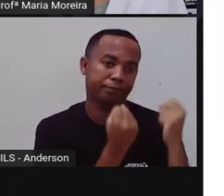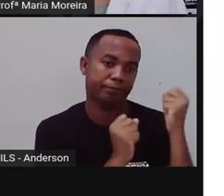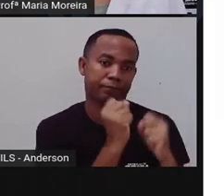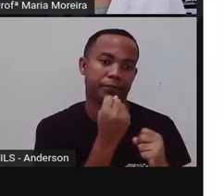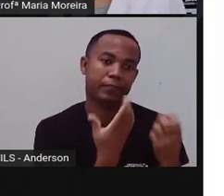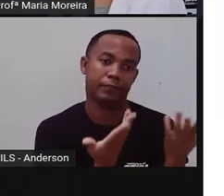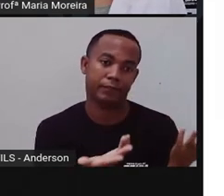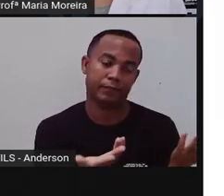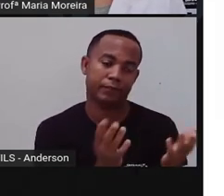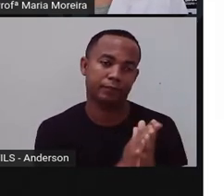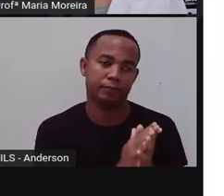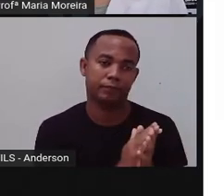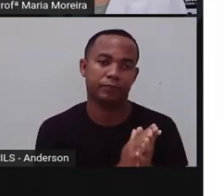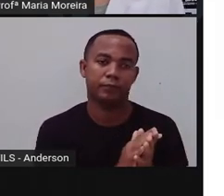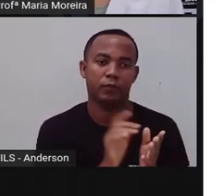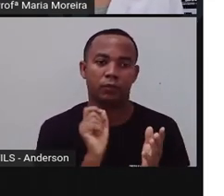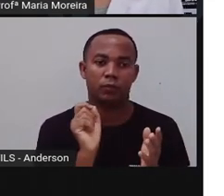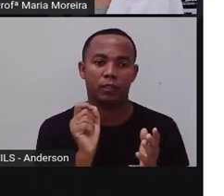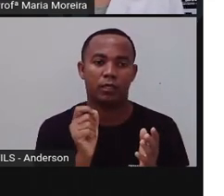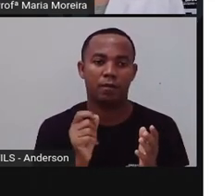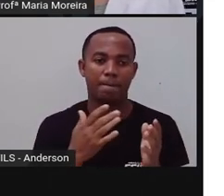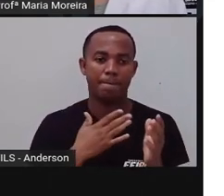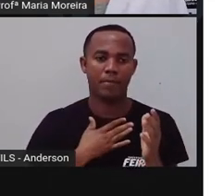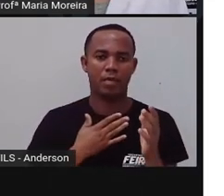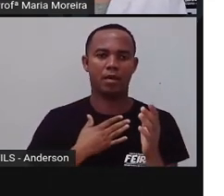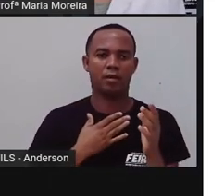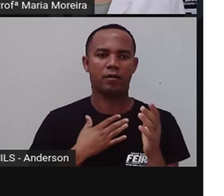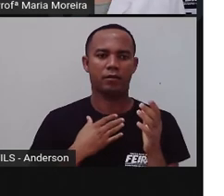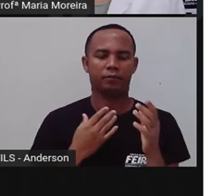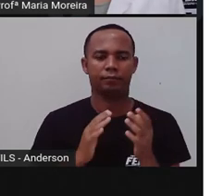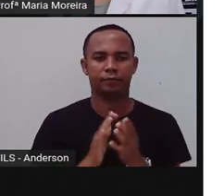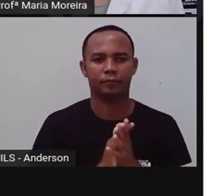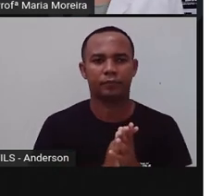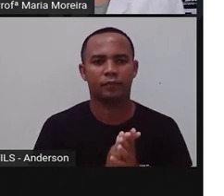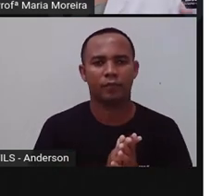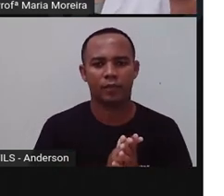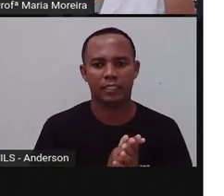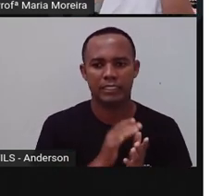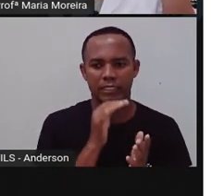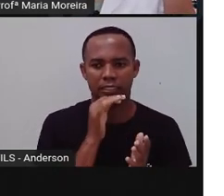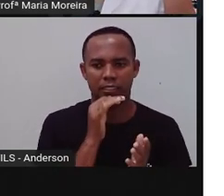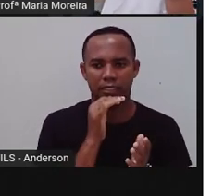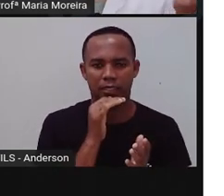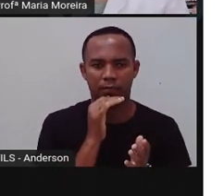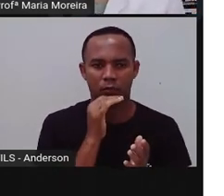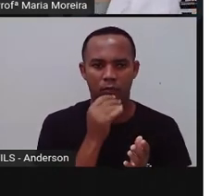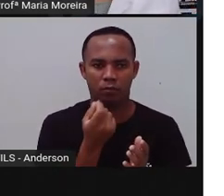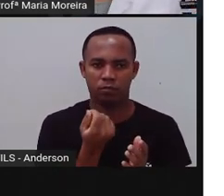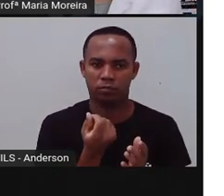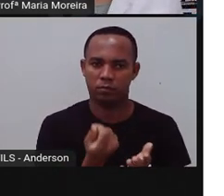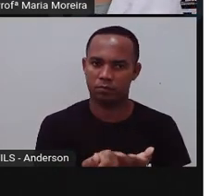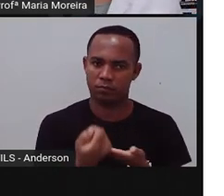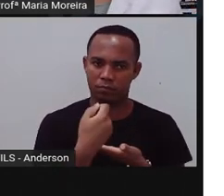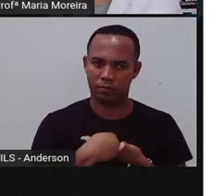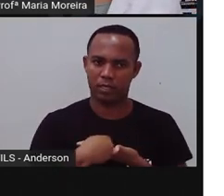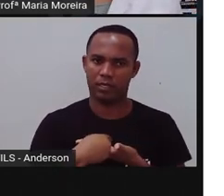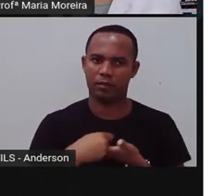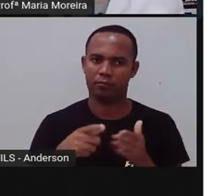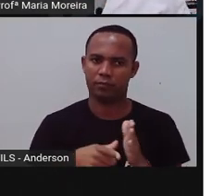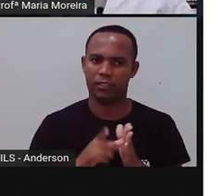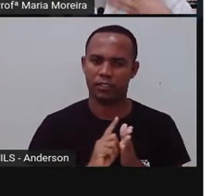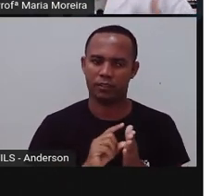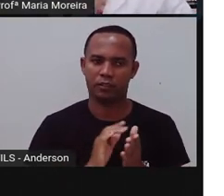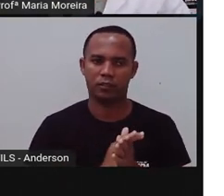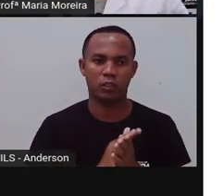Somos nós que seríamos o quê? Os donos. Então, para ser atendido no hospital, será o quê? Cobrado. Não é isso?